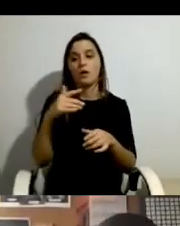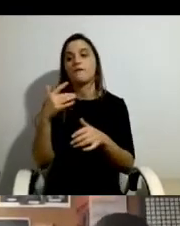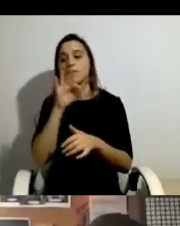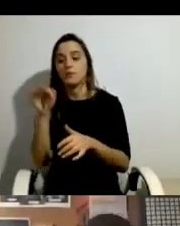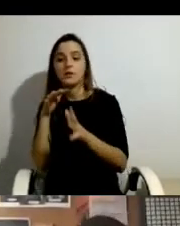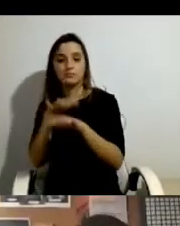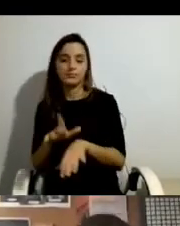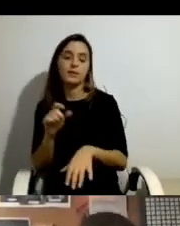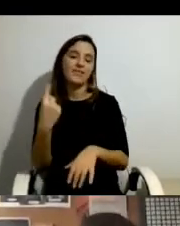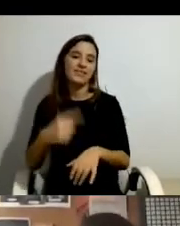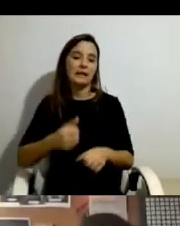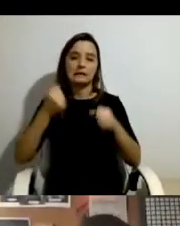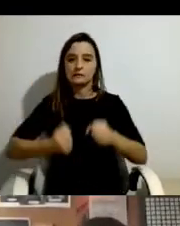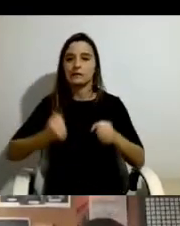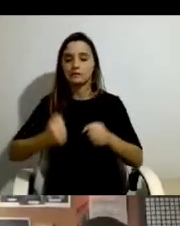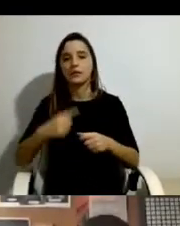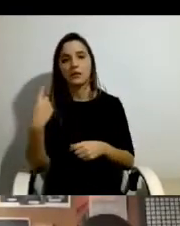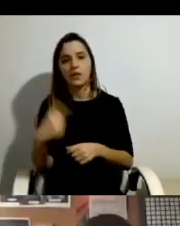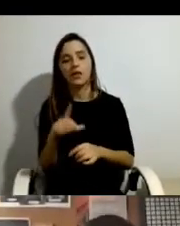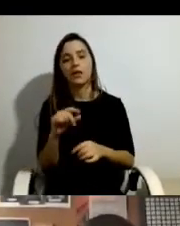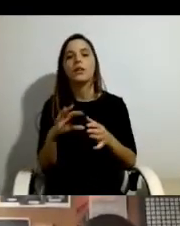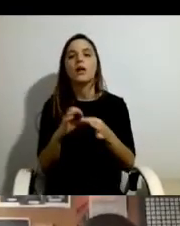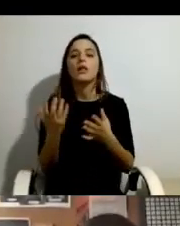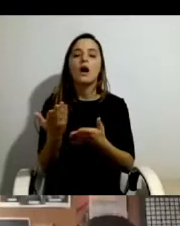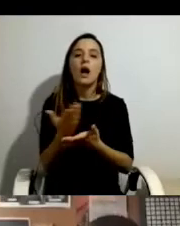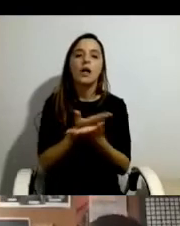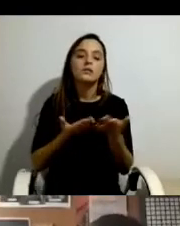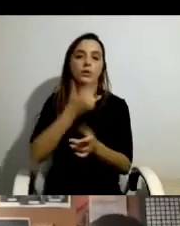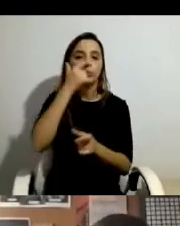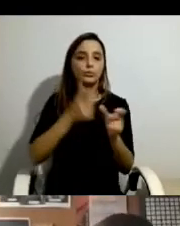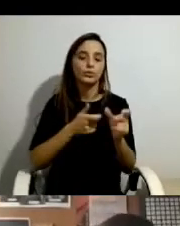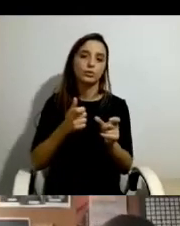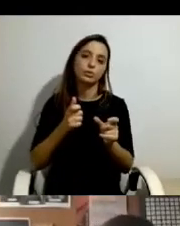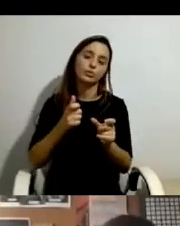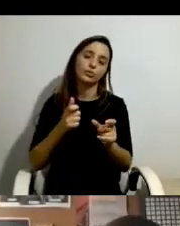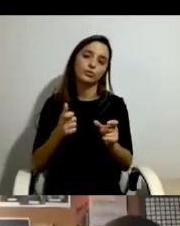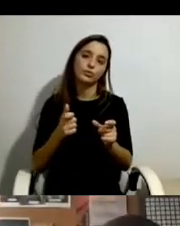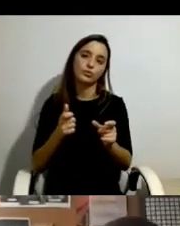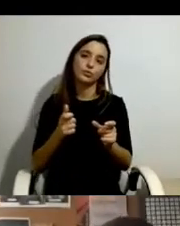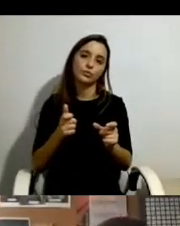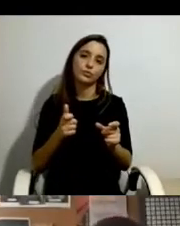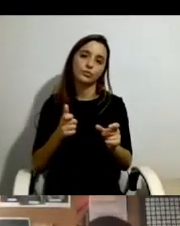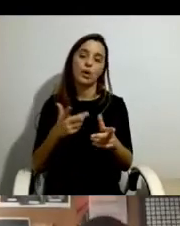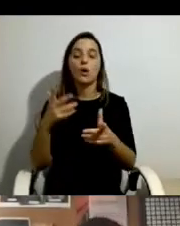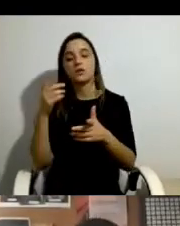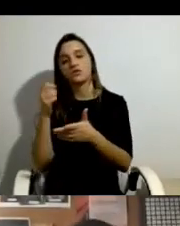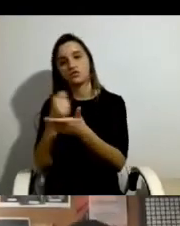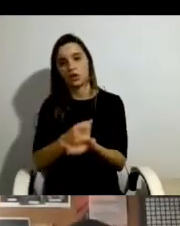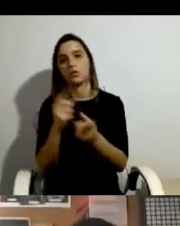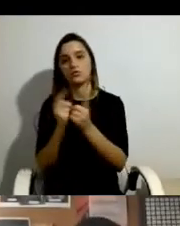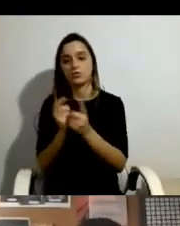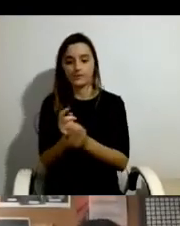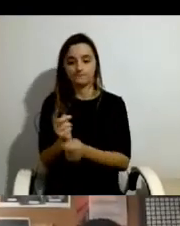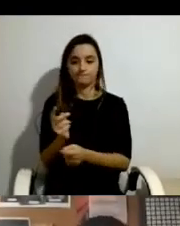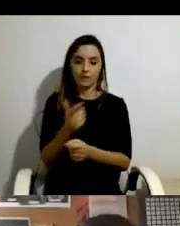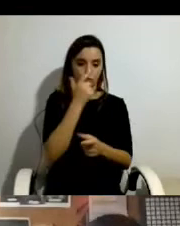falei. A questão da relação das pessoas com os seus assistentes pessoais, a relação que estes